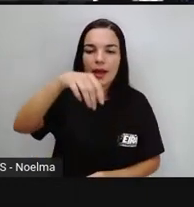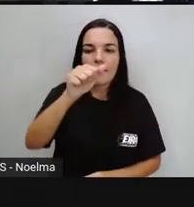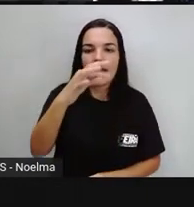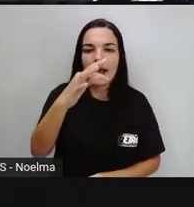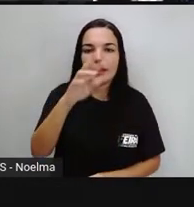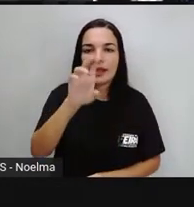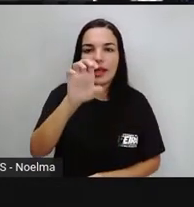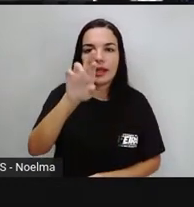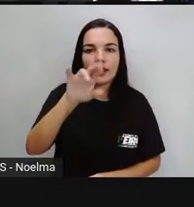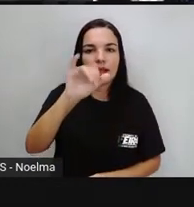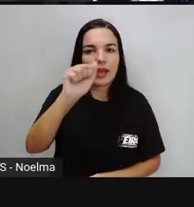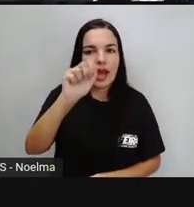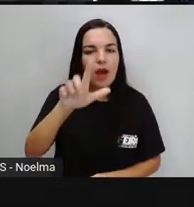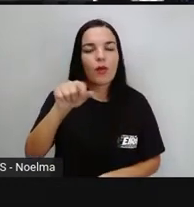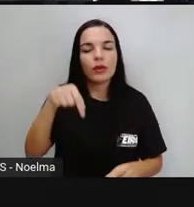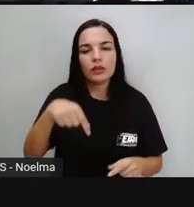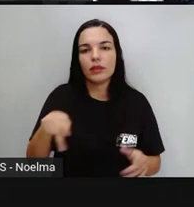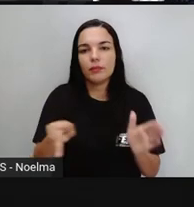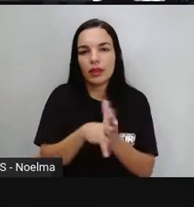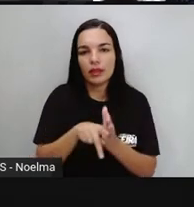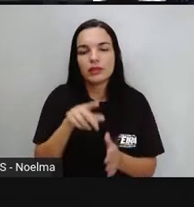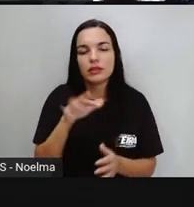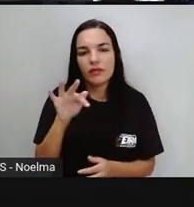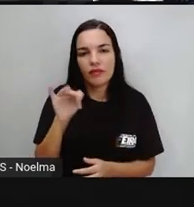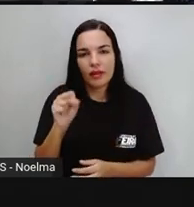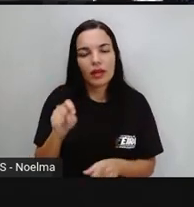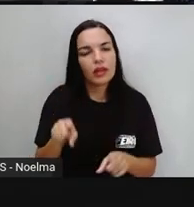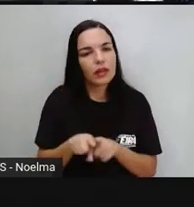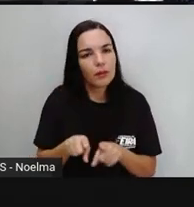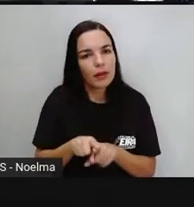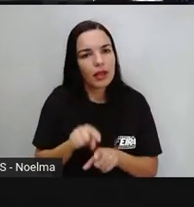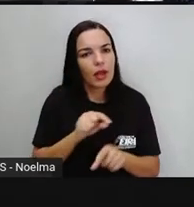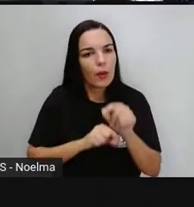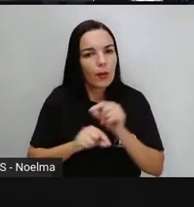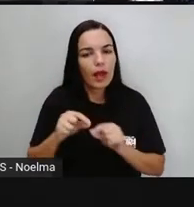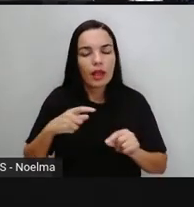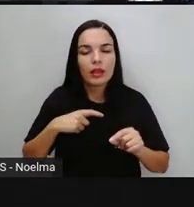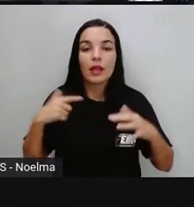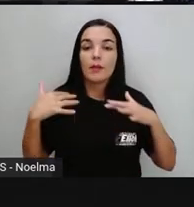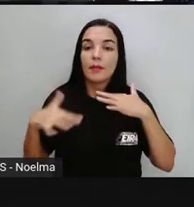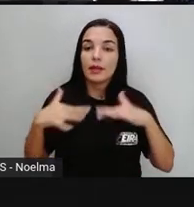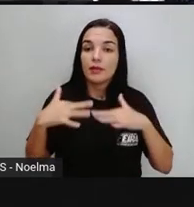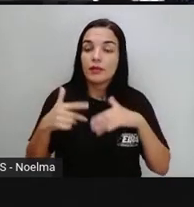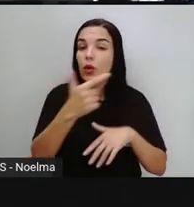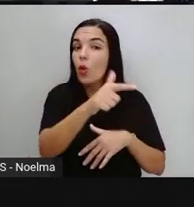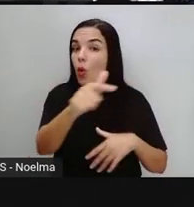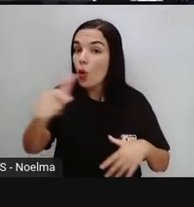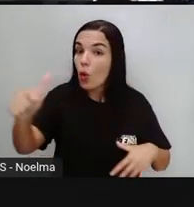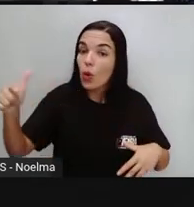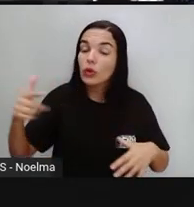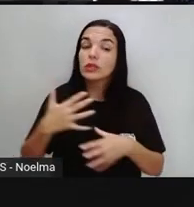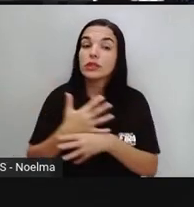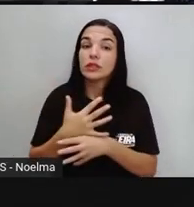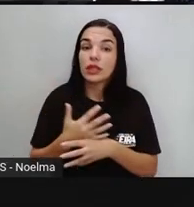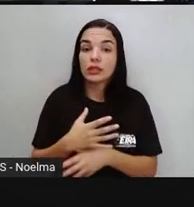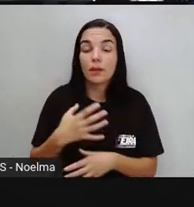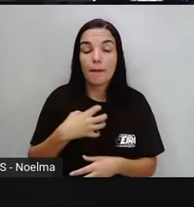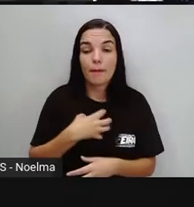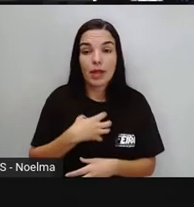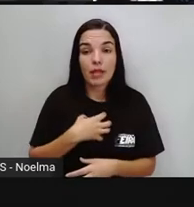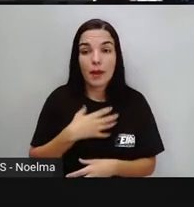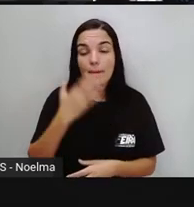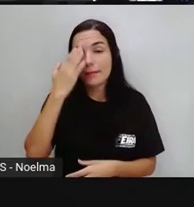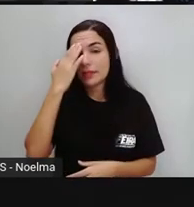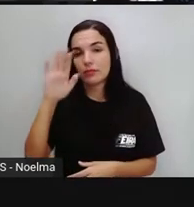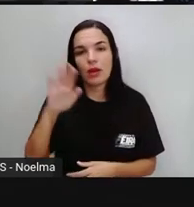de Feira de Santana. E que existe também como manifestação em outras cidades, principalmente aqui na Bahia.